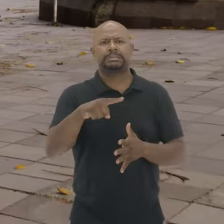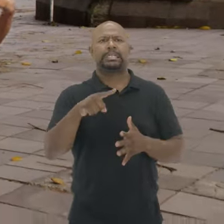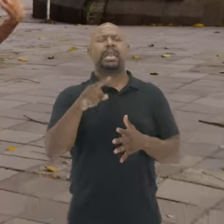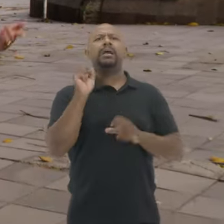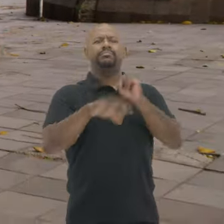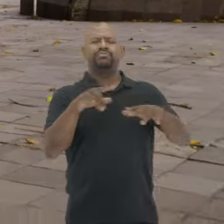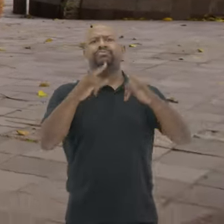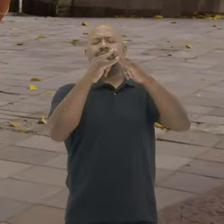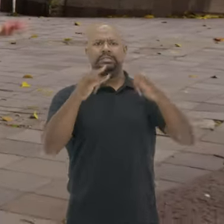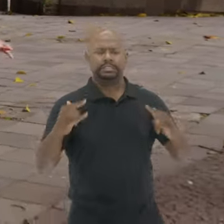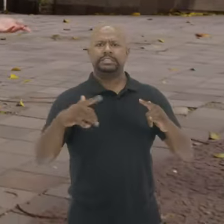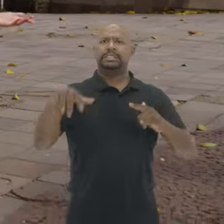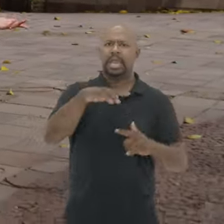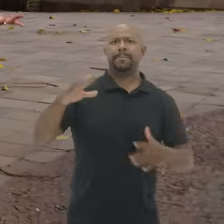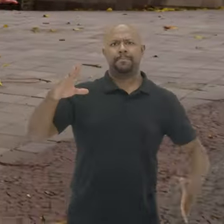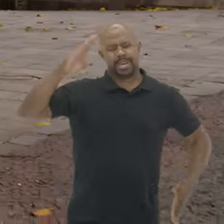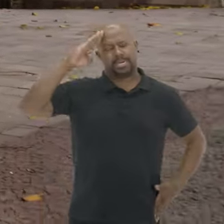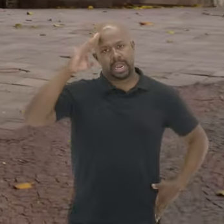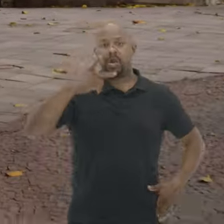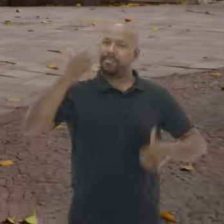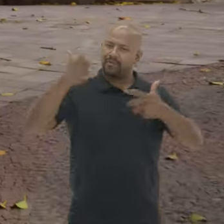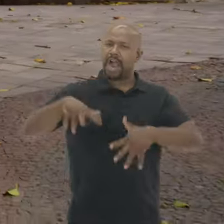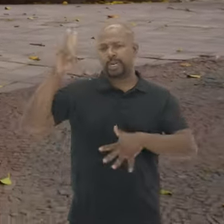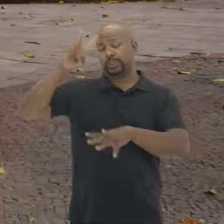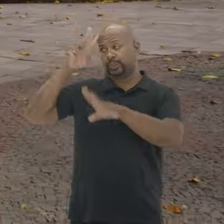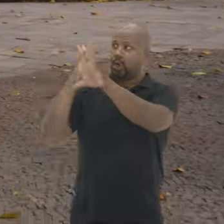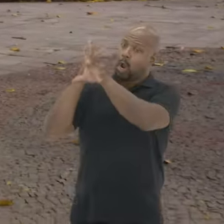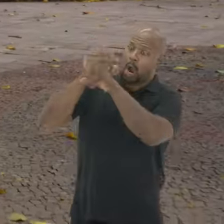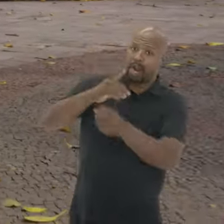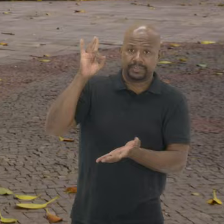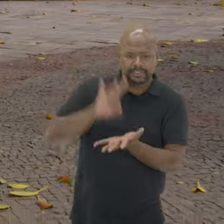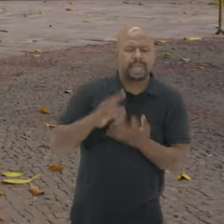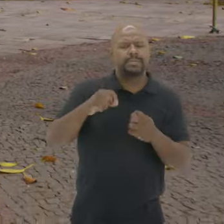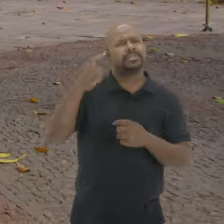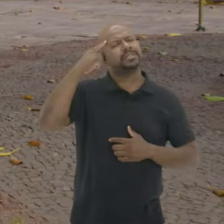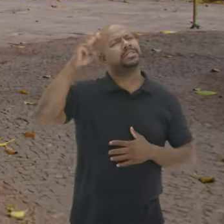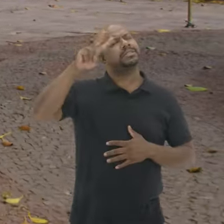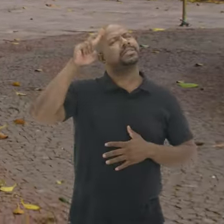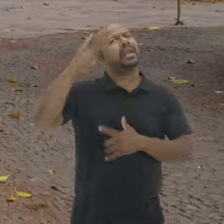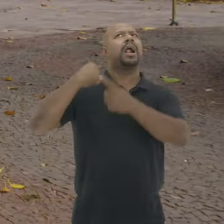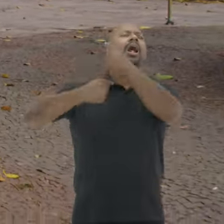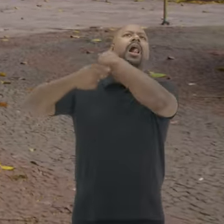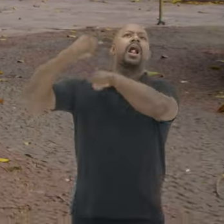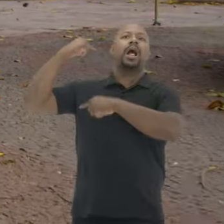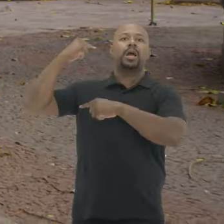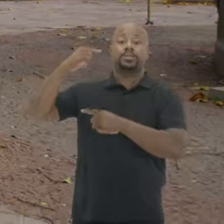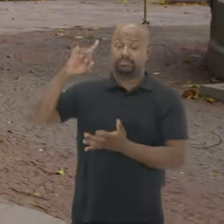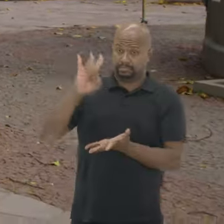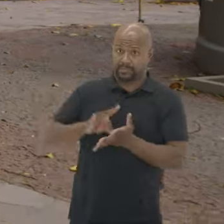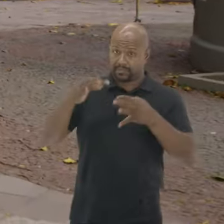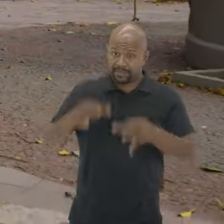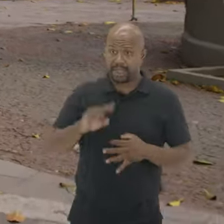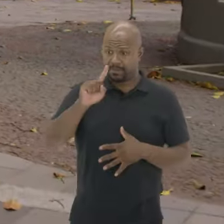acampamento militar Que originou Santa Maria Como menciona a historiografia oficial É preciso voltar no tempo e afirmar